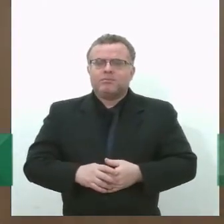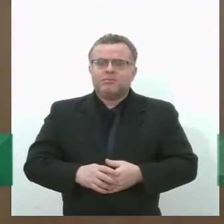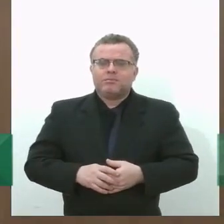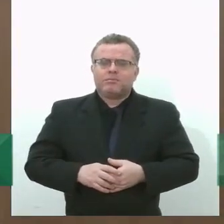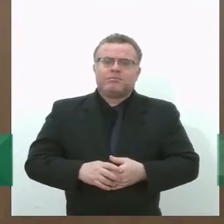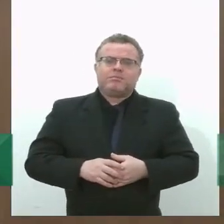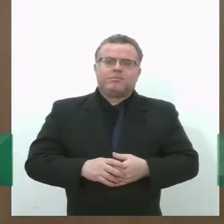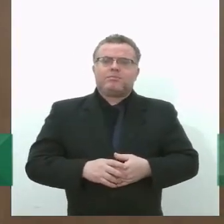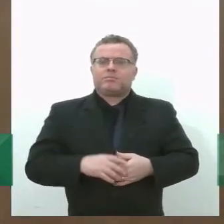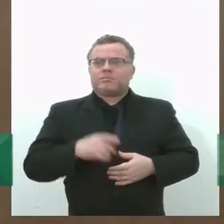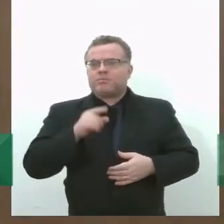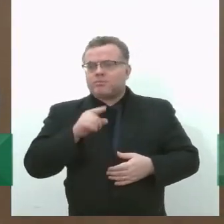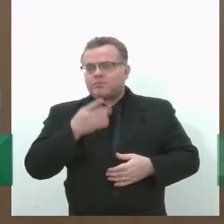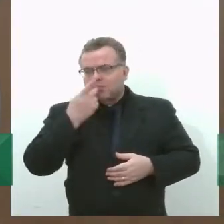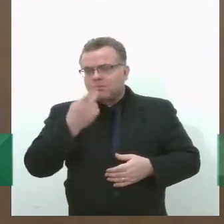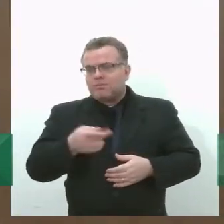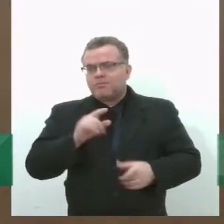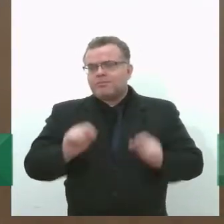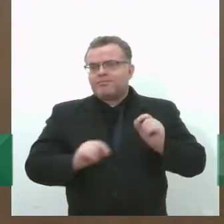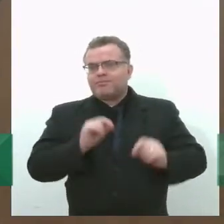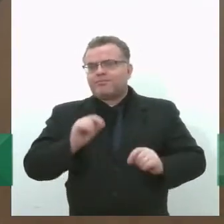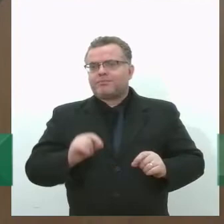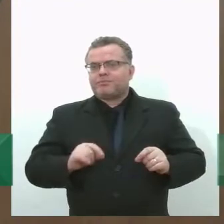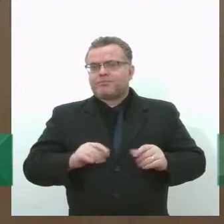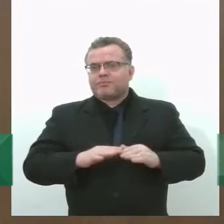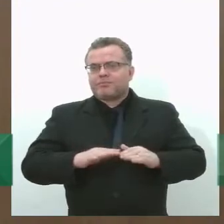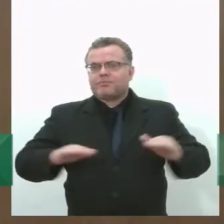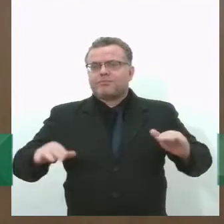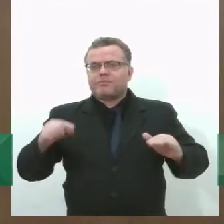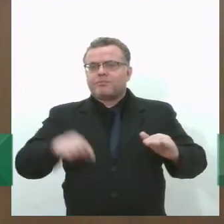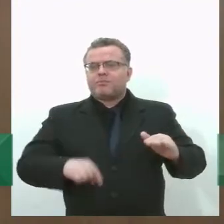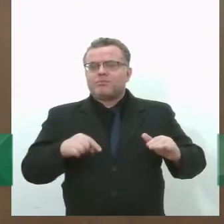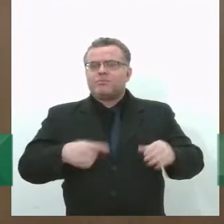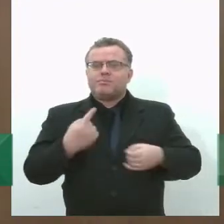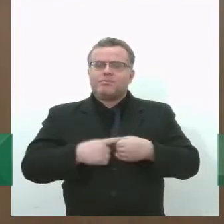falasse um pouquinho como é que funciona o aterro sanitário aqui no município de Aracaju.